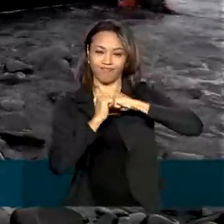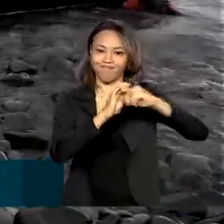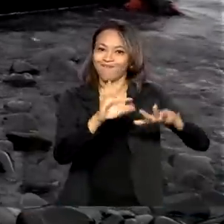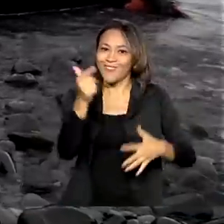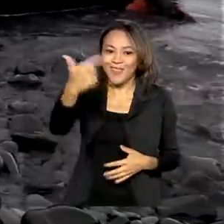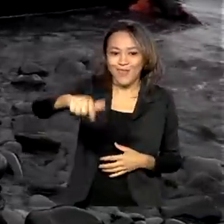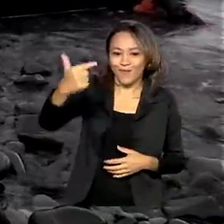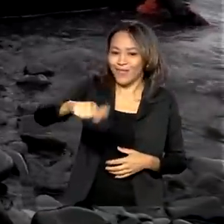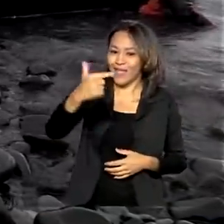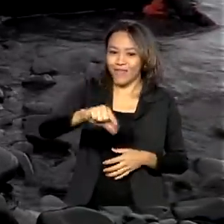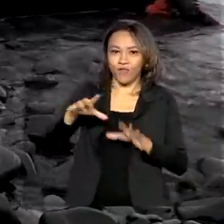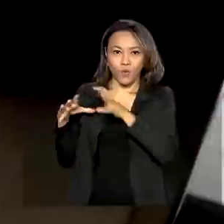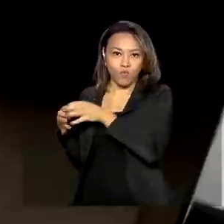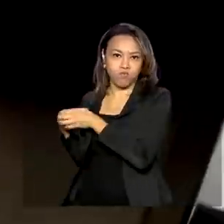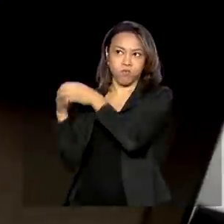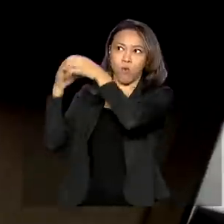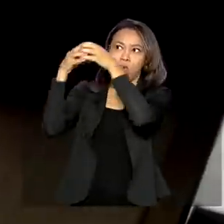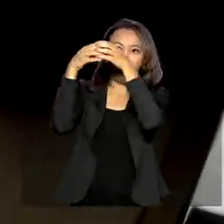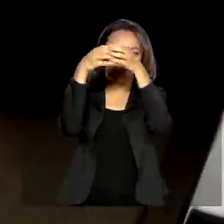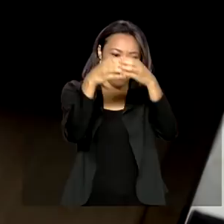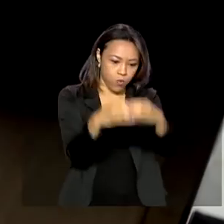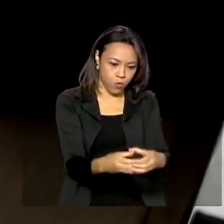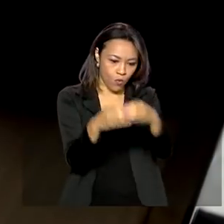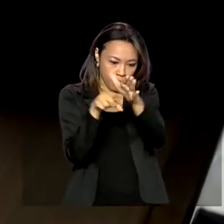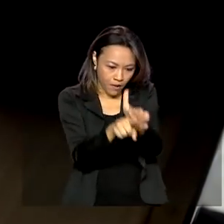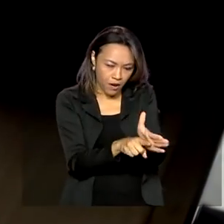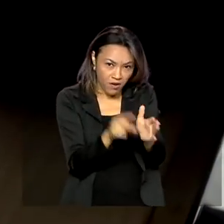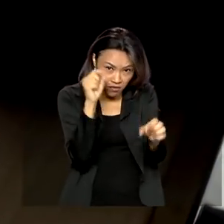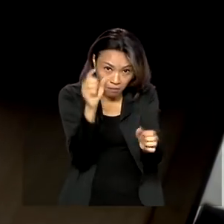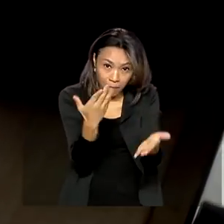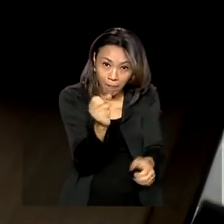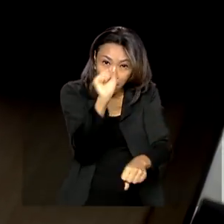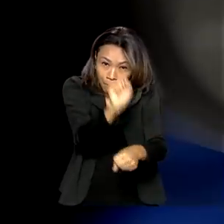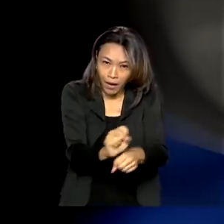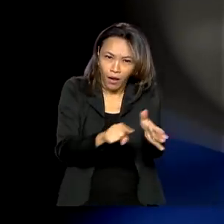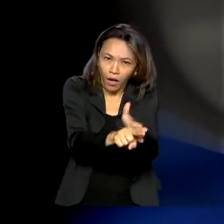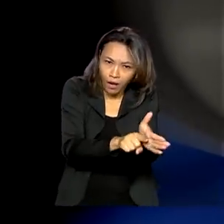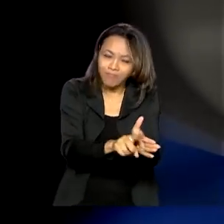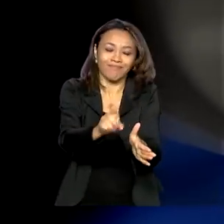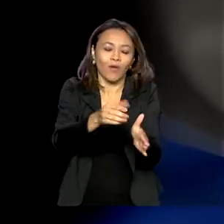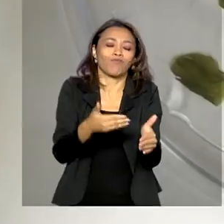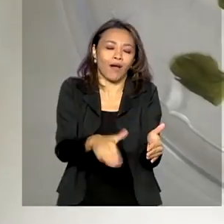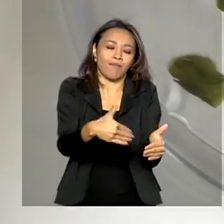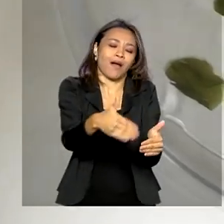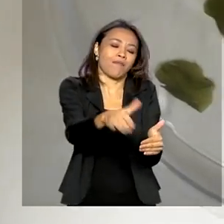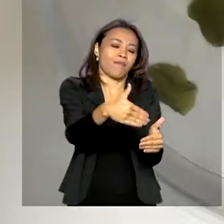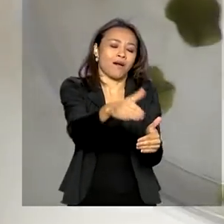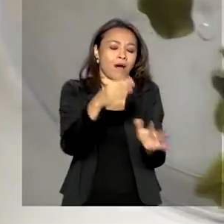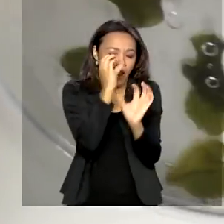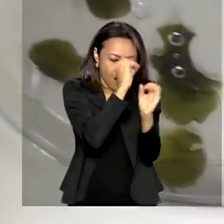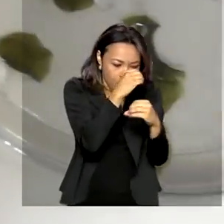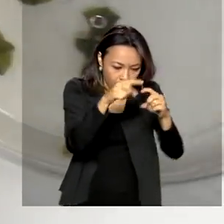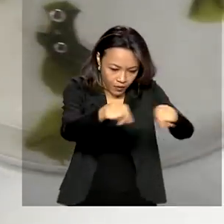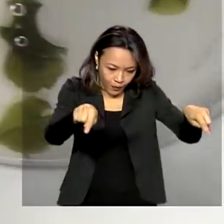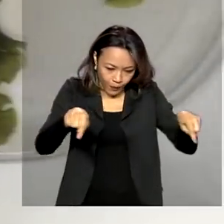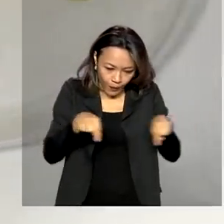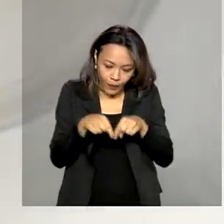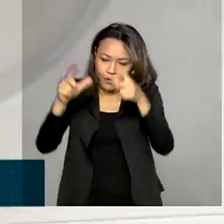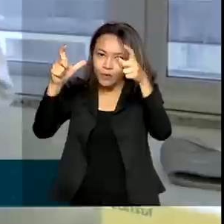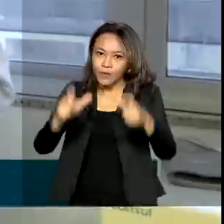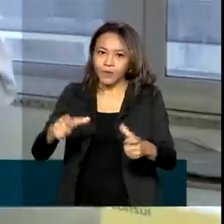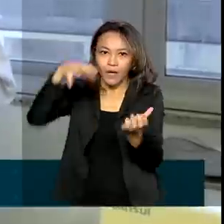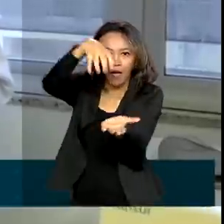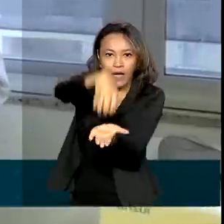tradicional expedição para lá, mas os estudos não pararam, nas universidades, nos laboratórios e centros de